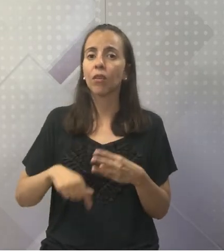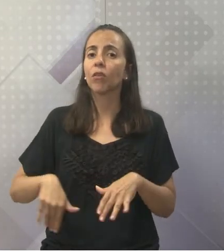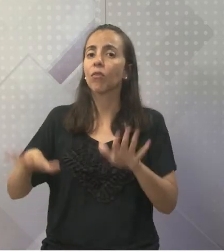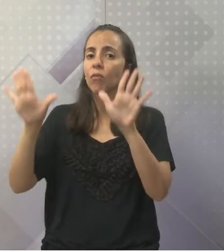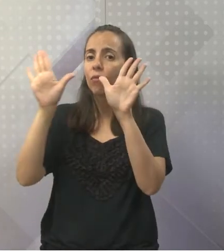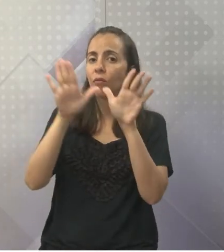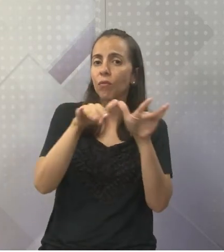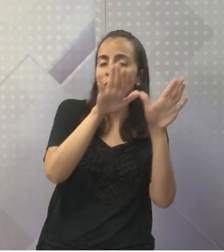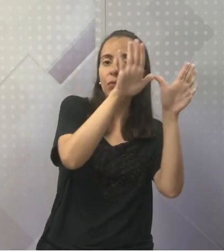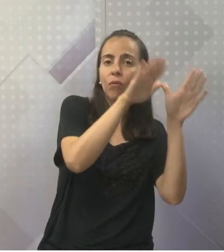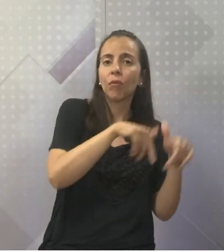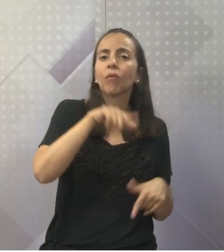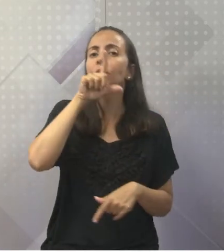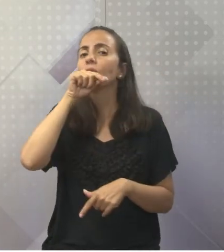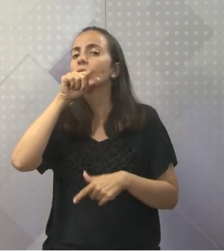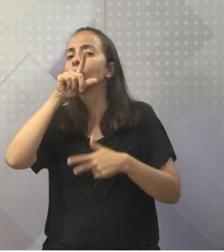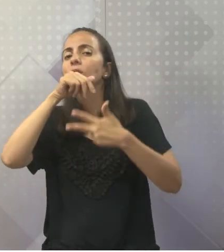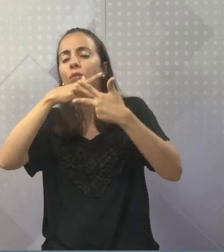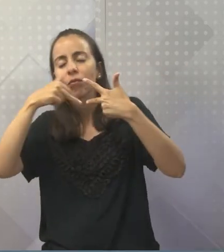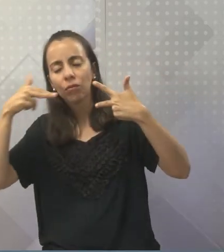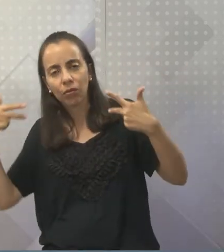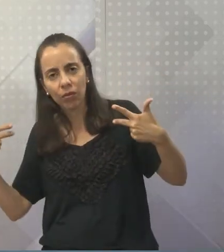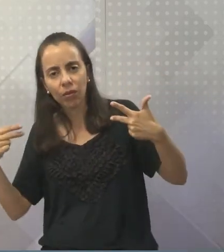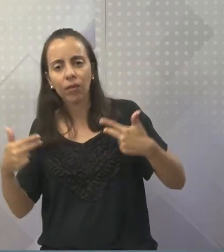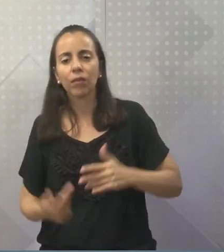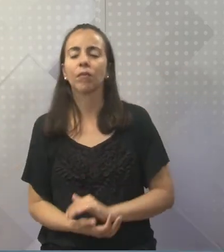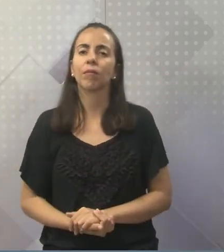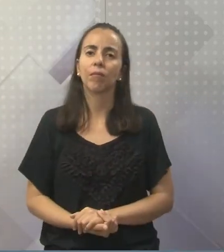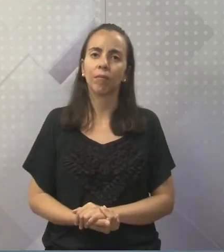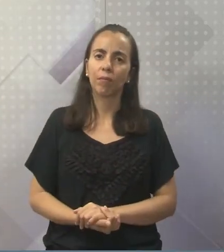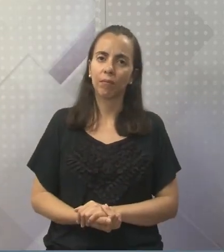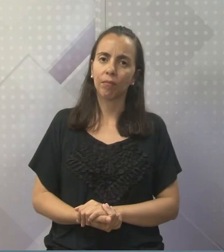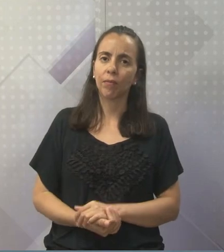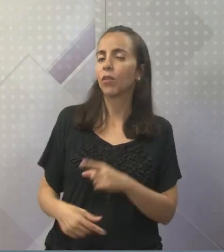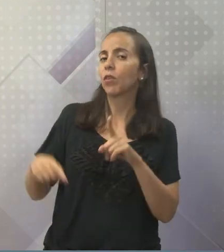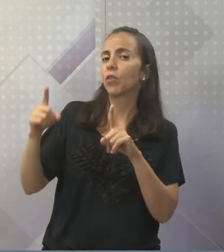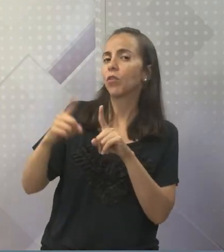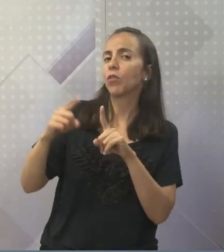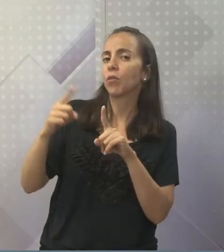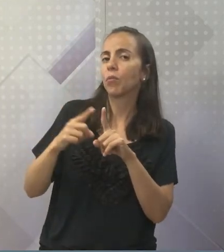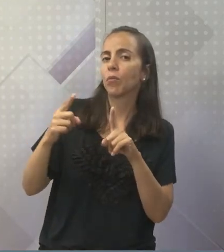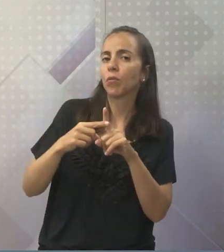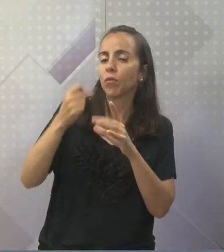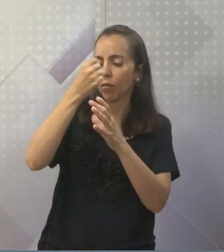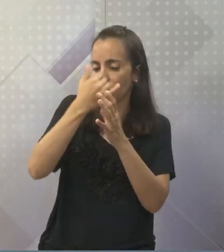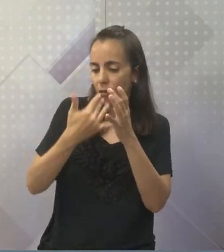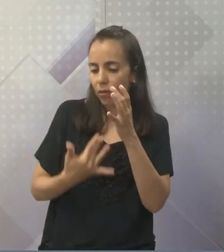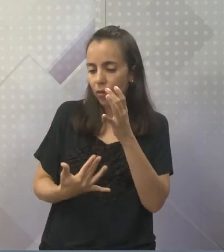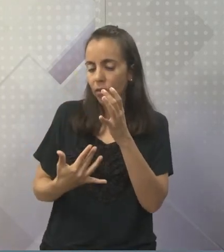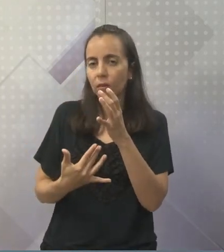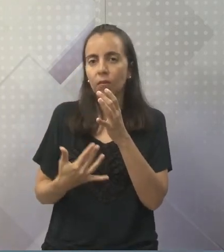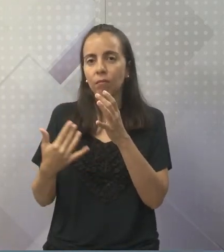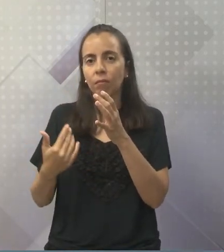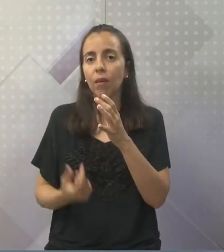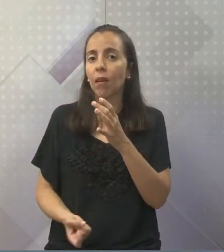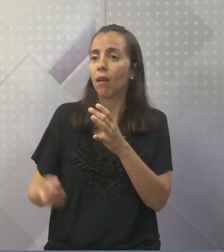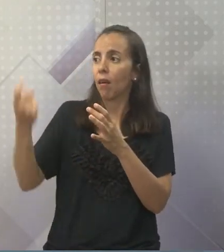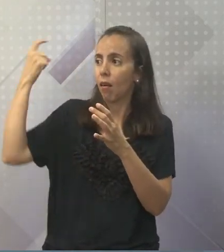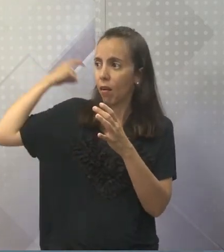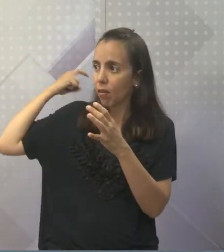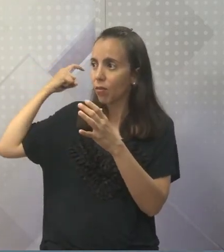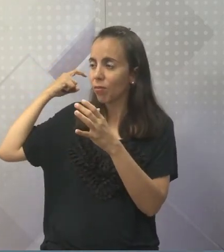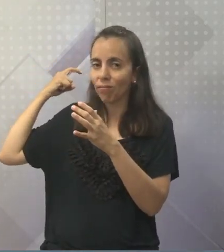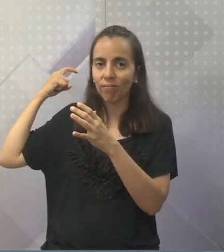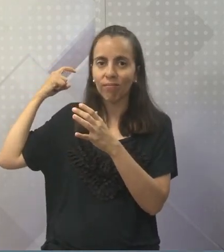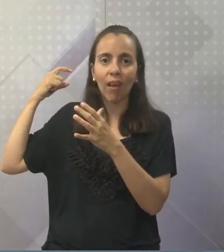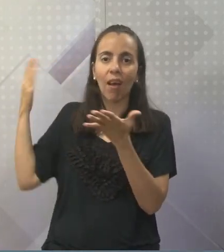as aves, etc. E, repito, esse tipo de classificação foi ultrapassado, porque outro